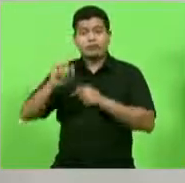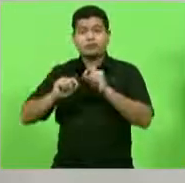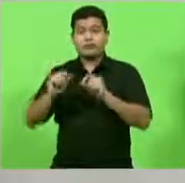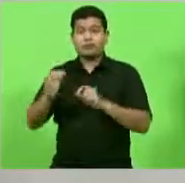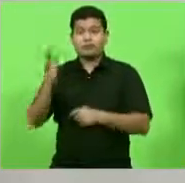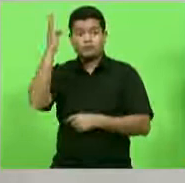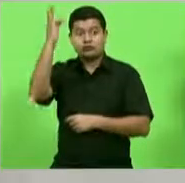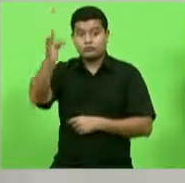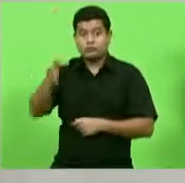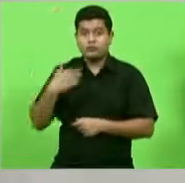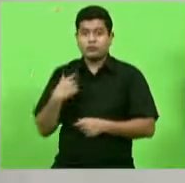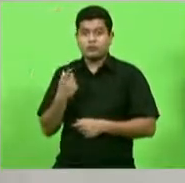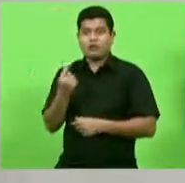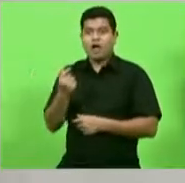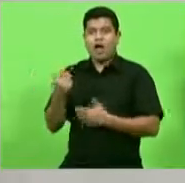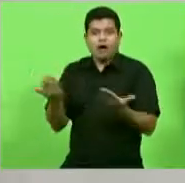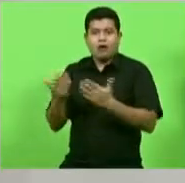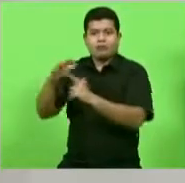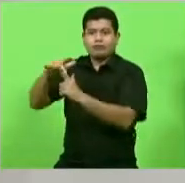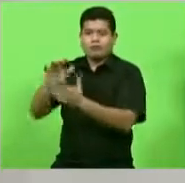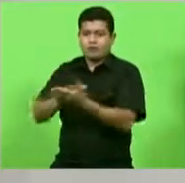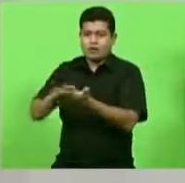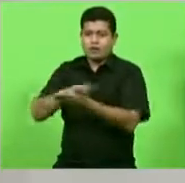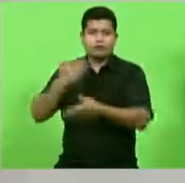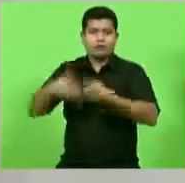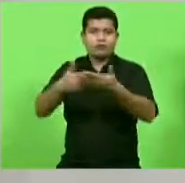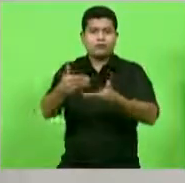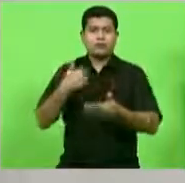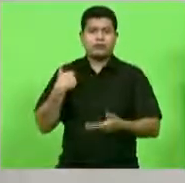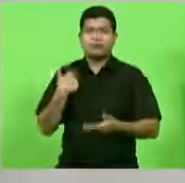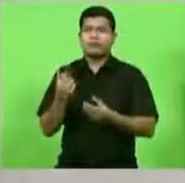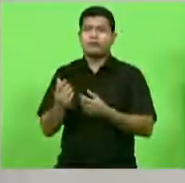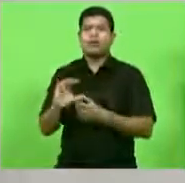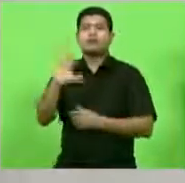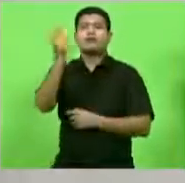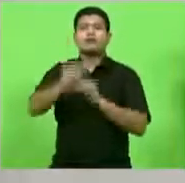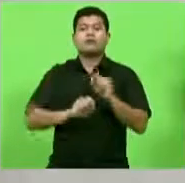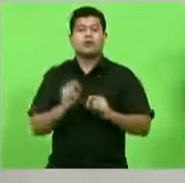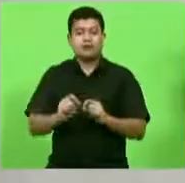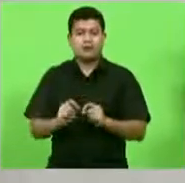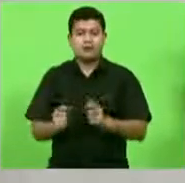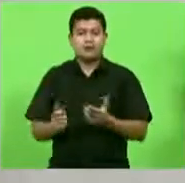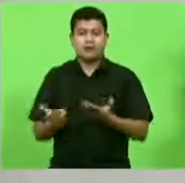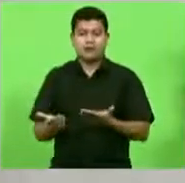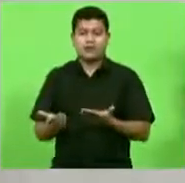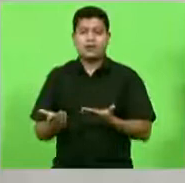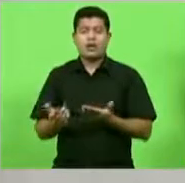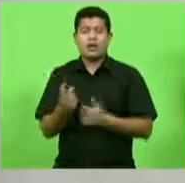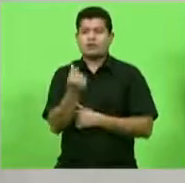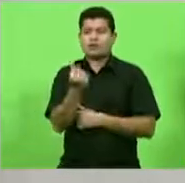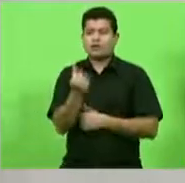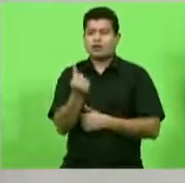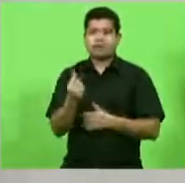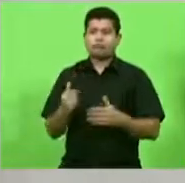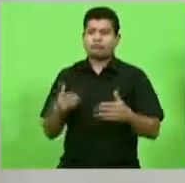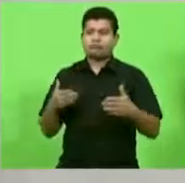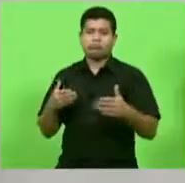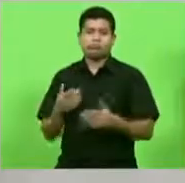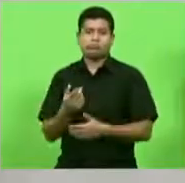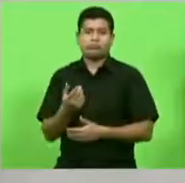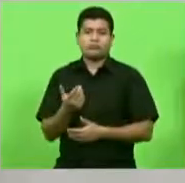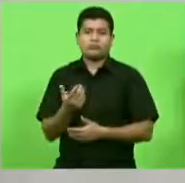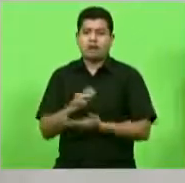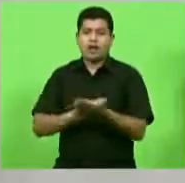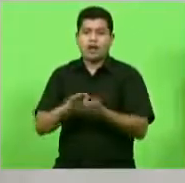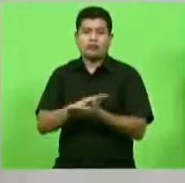daqui para frente. Nós vamos sentir isso na pele. Nós não podemos simplesmente falar assim, ah, é feira corta e esquecer que uma, como eu disse,